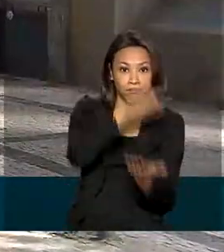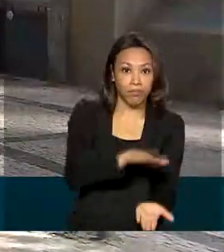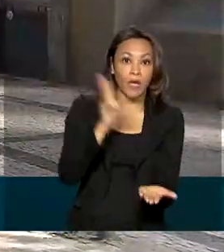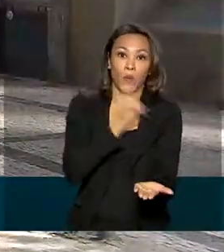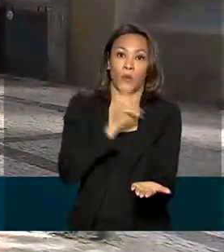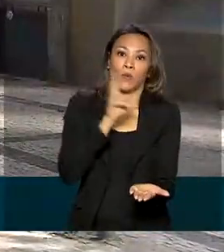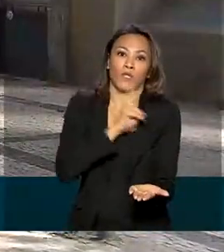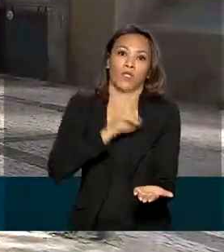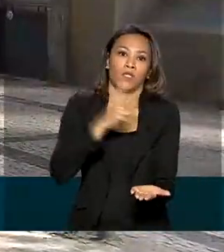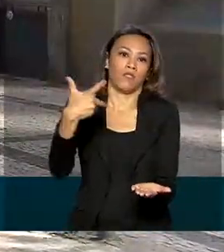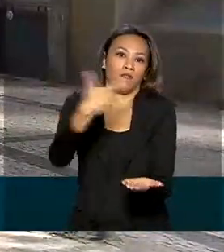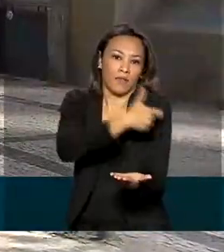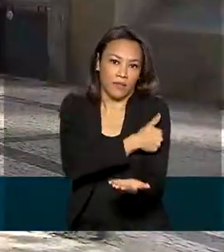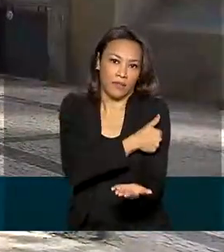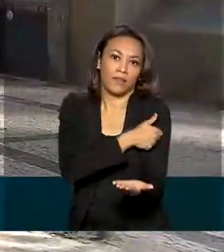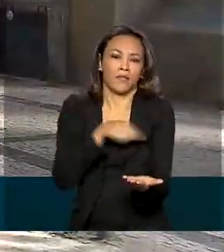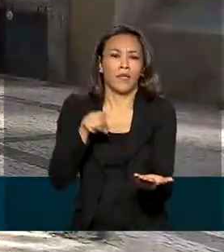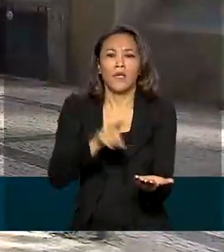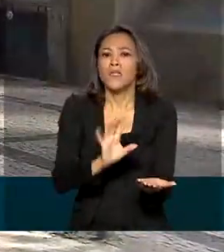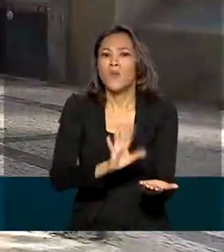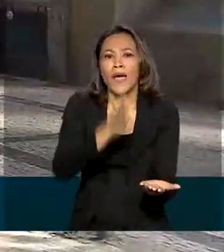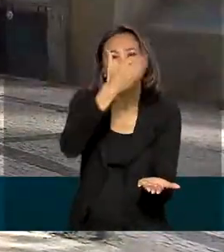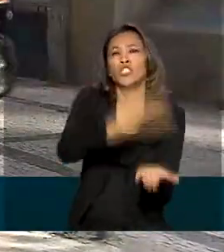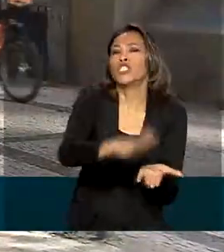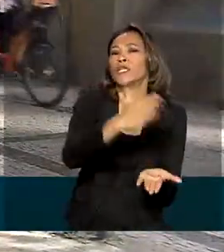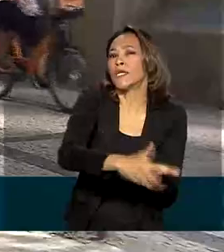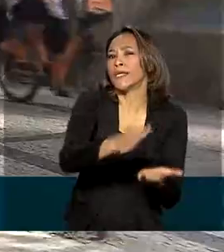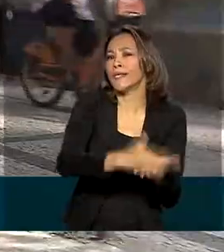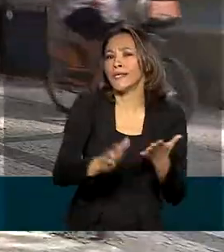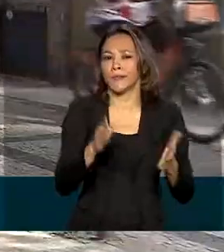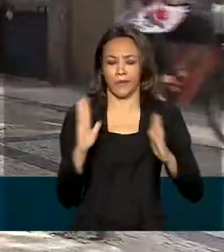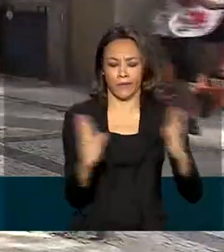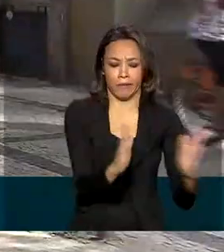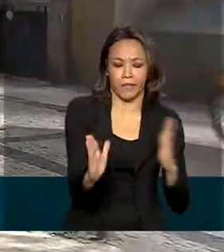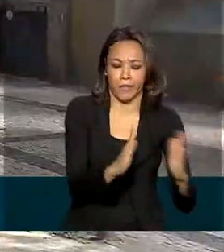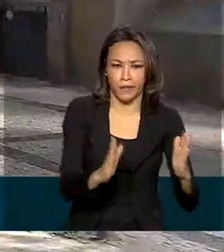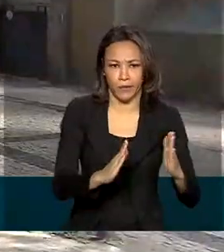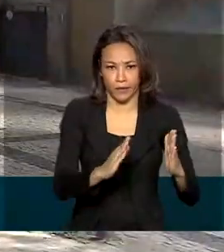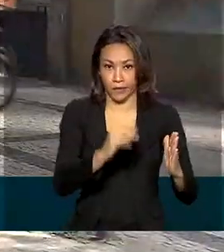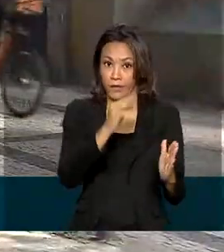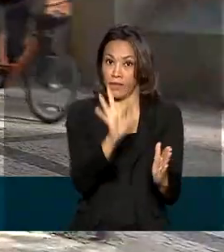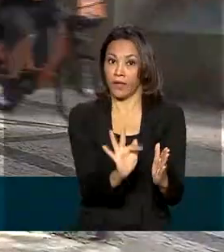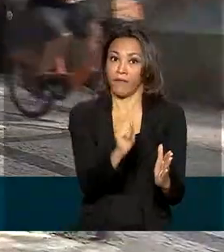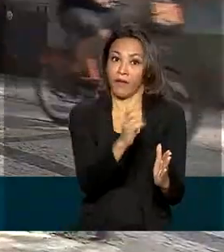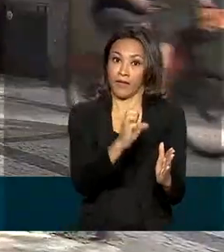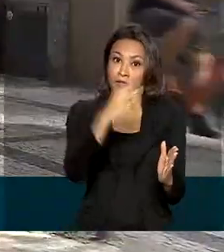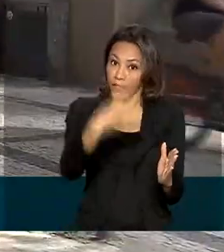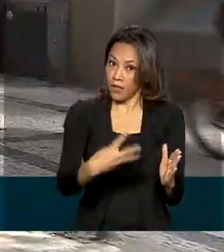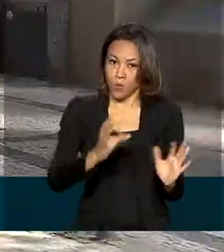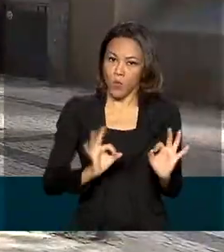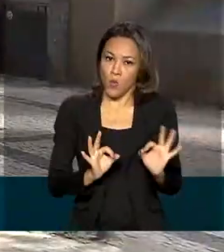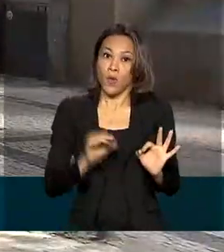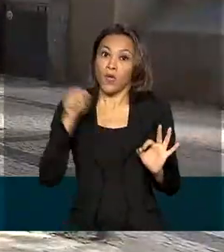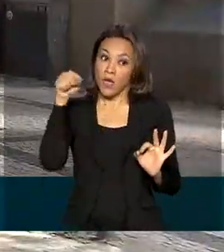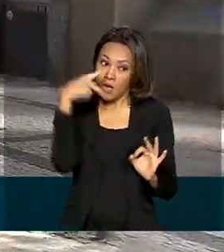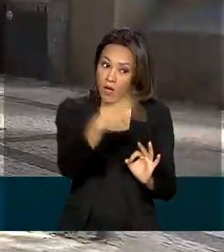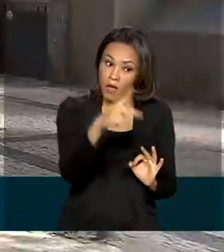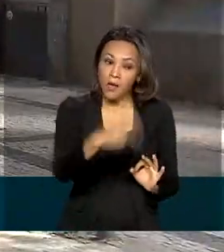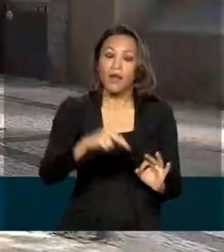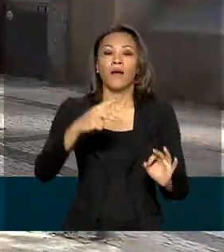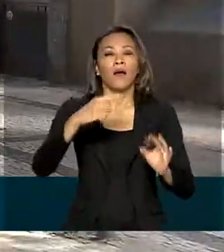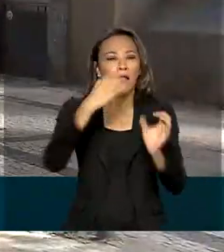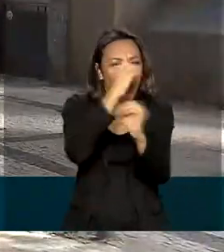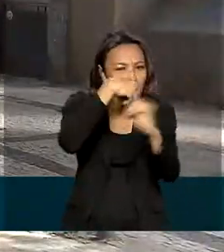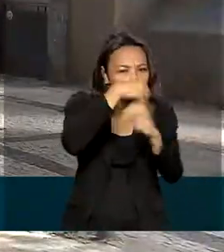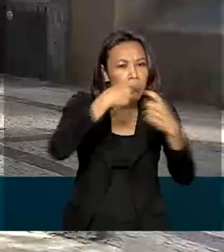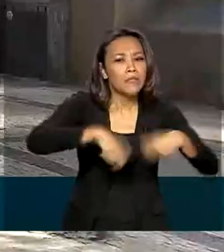Vale destacar que não se trata da dispensa do estudo e do ensaio clínico da fase 3. O laboratório deve possuir um dossiê que vai ser